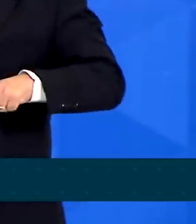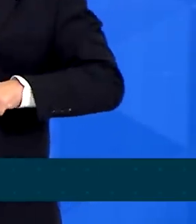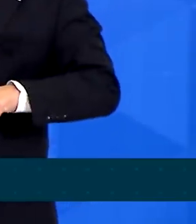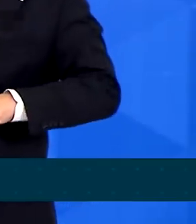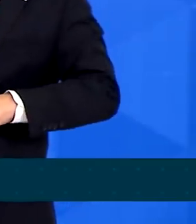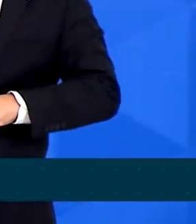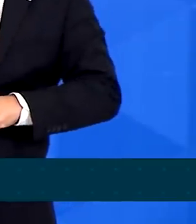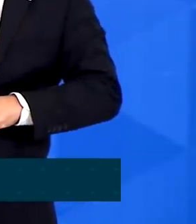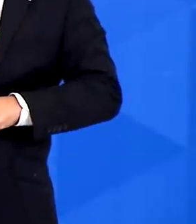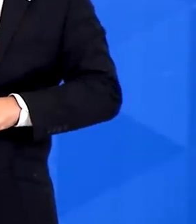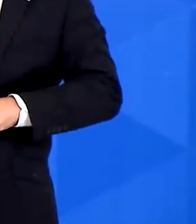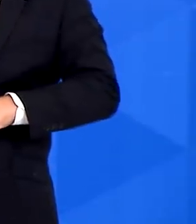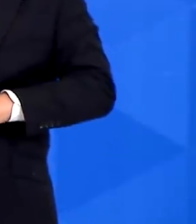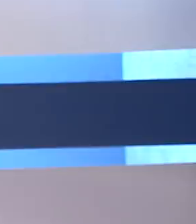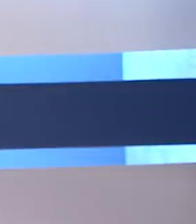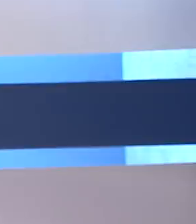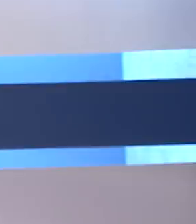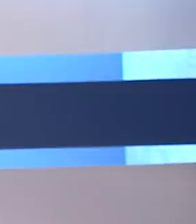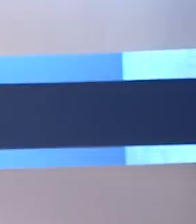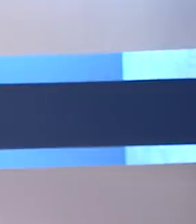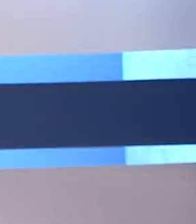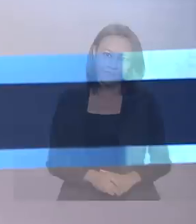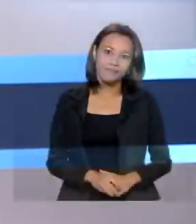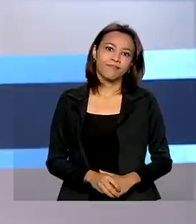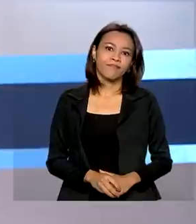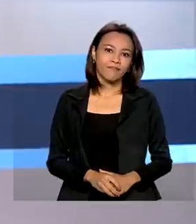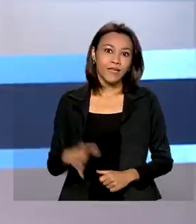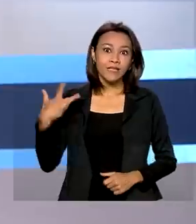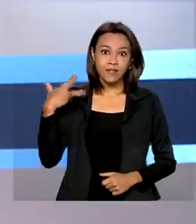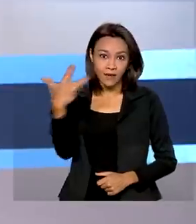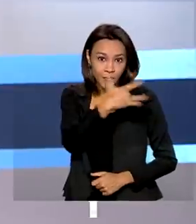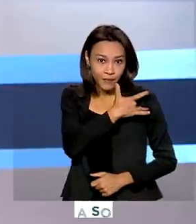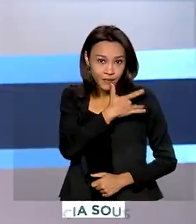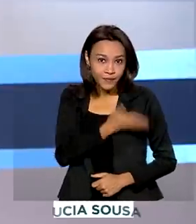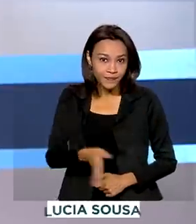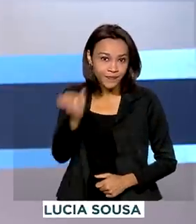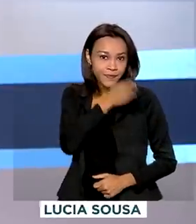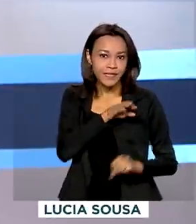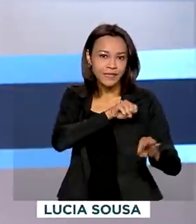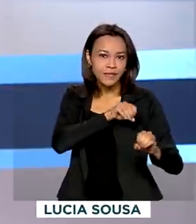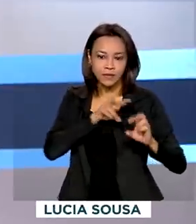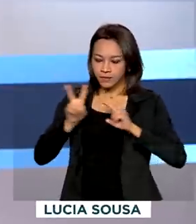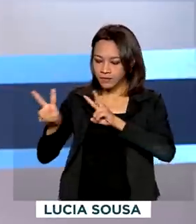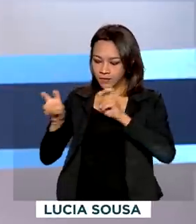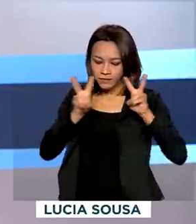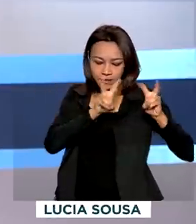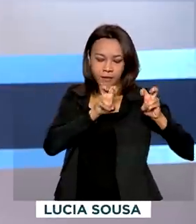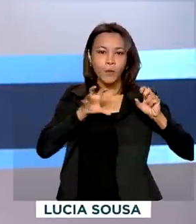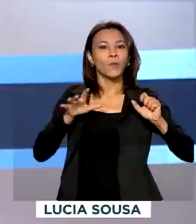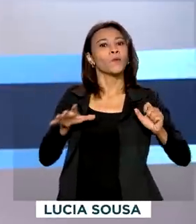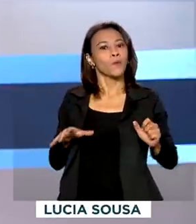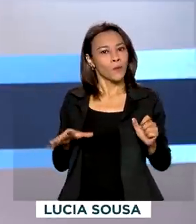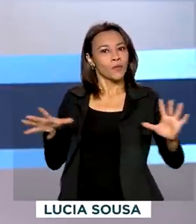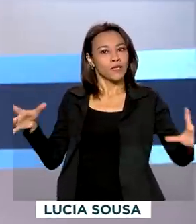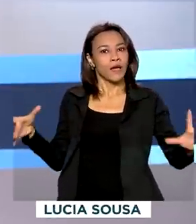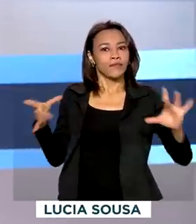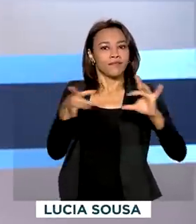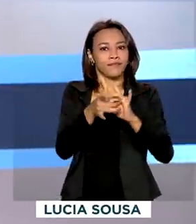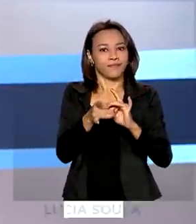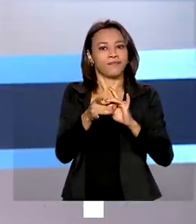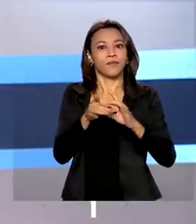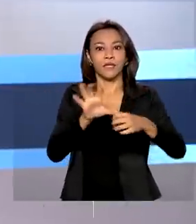combustível para o consumidor. Saúde e educação são temas que estão ligados nesse período de pandemia.